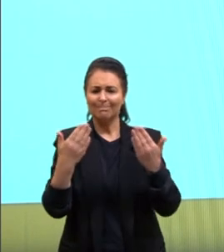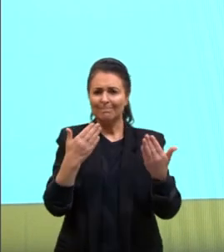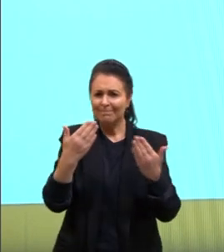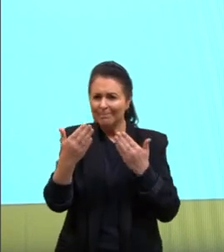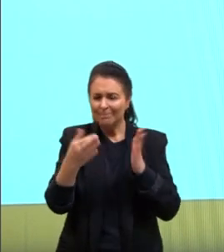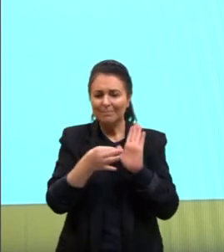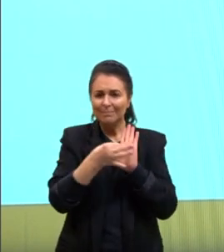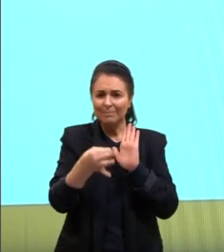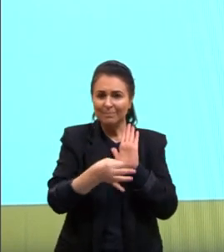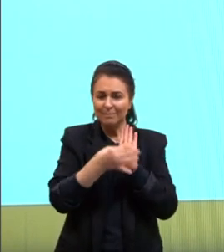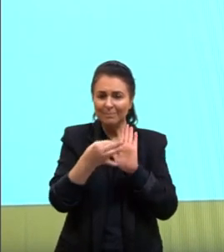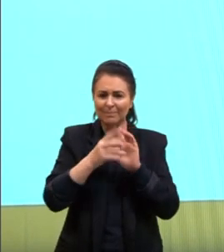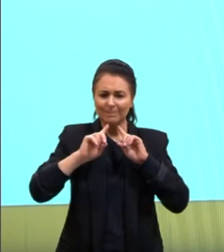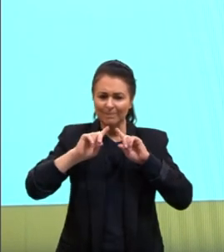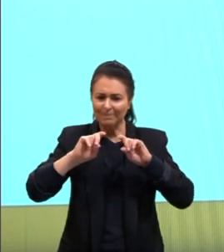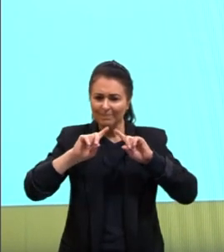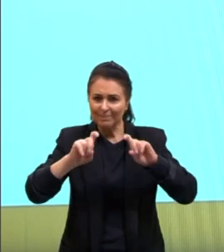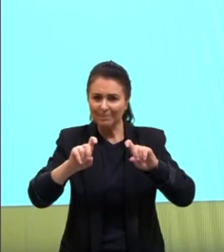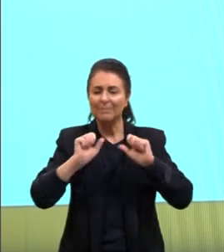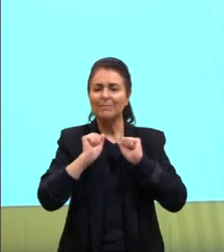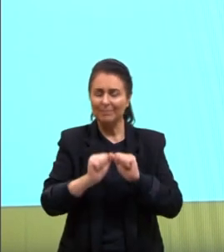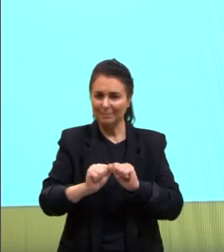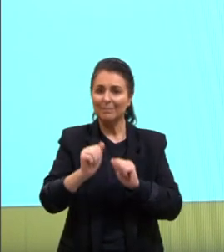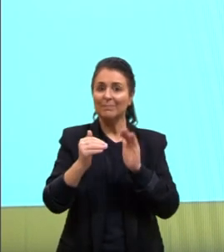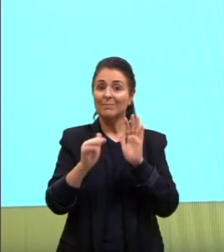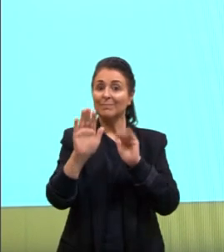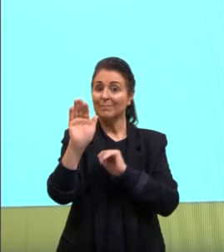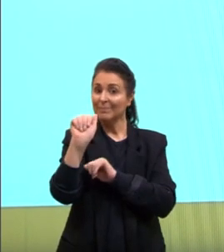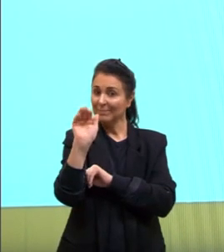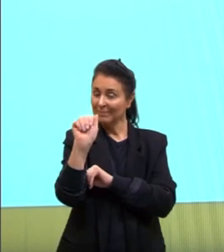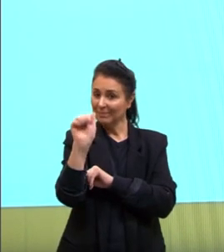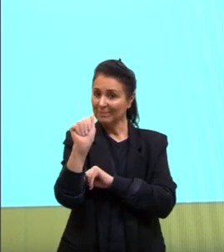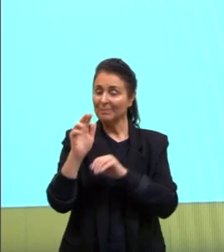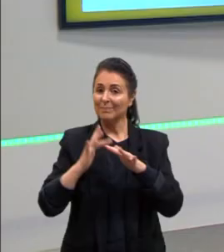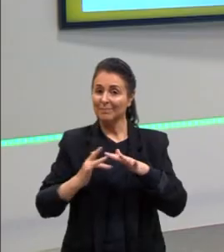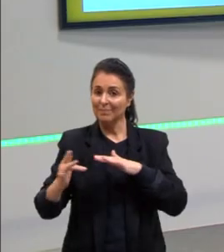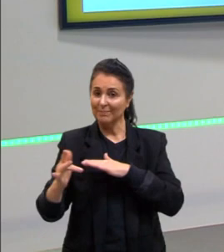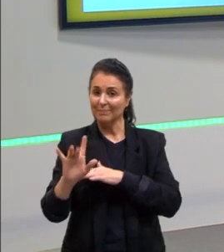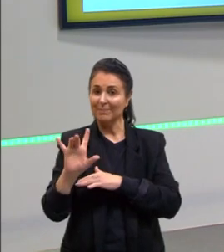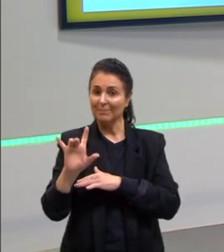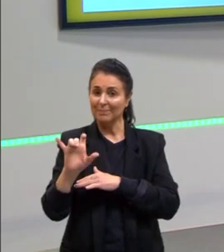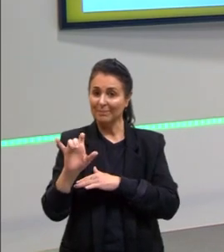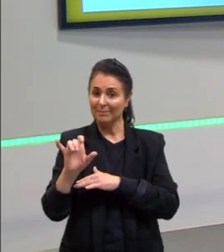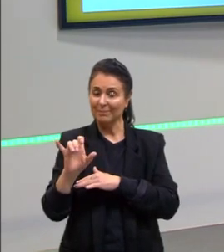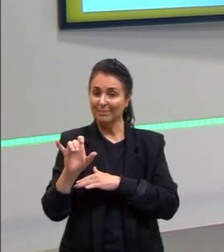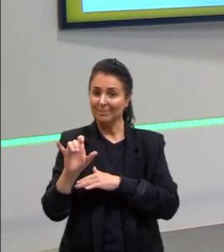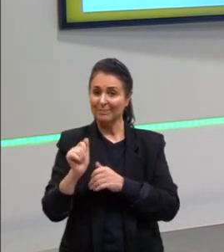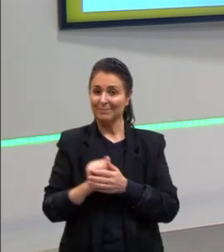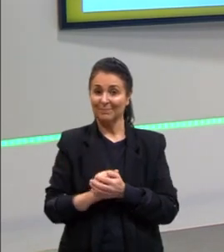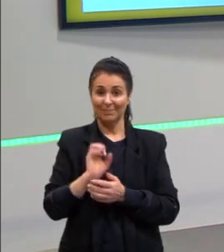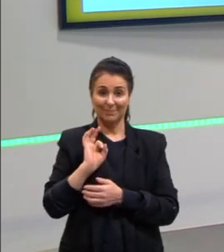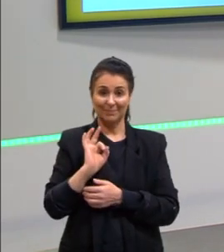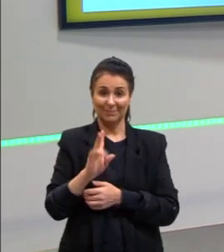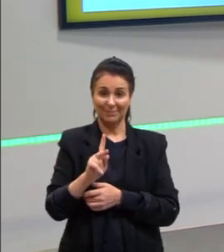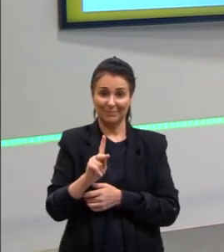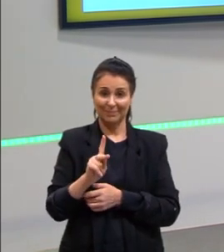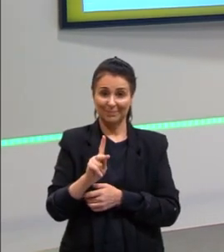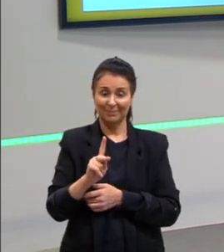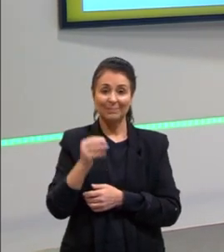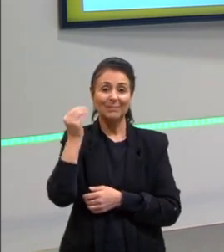alguma sugestão ou crítica, pode me chamar lá na rede social, no meu Insta, que eu fico também à disposição. Certo? Então,